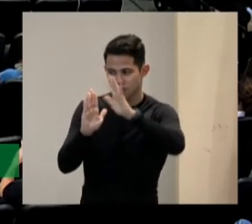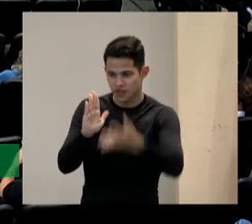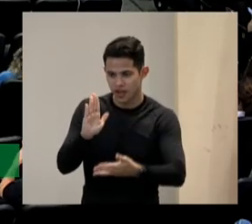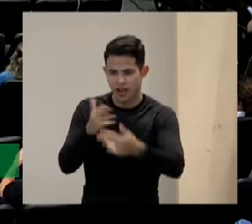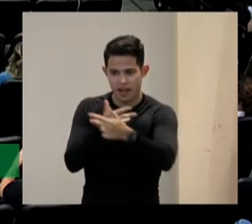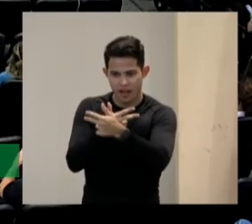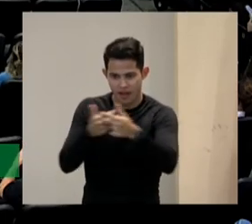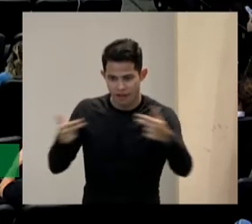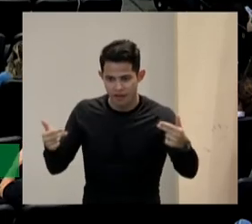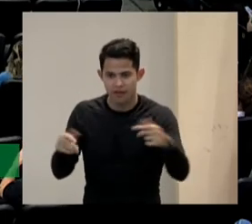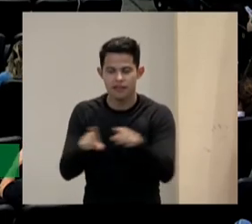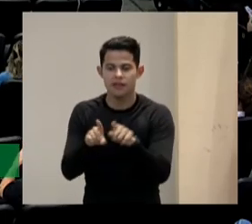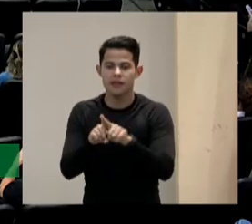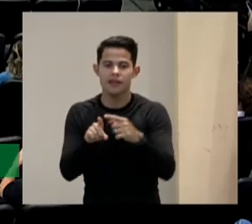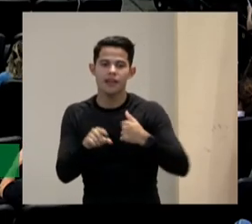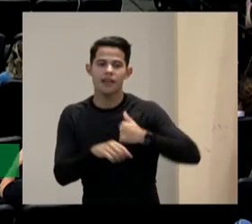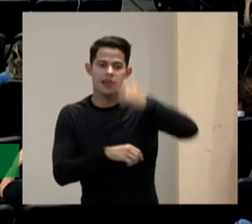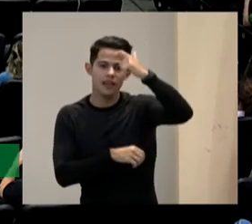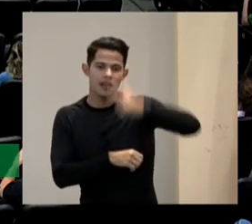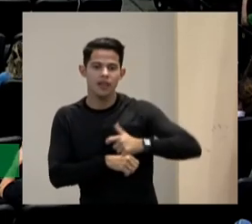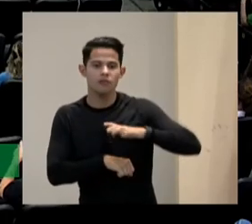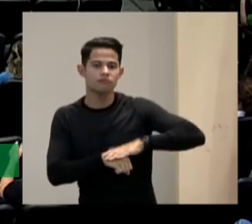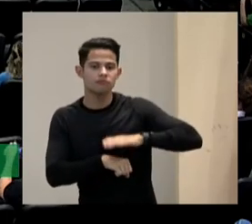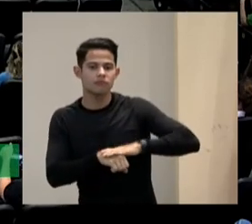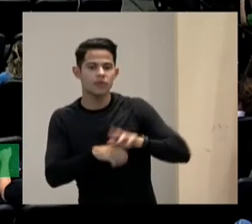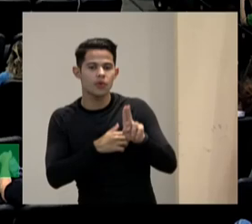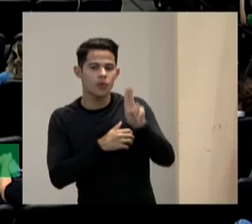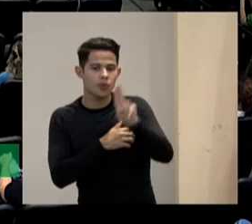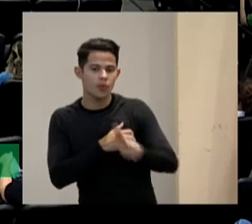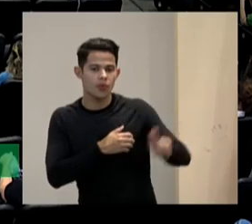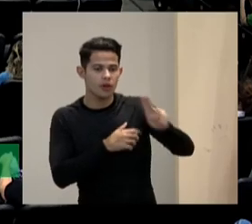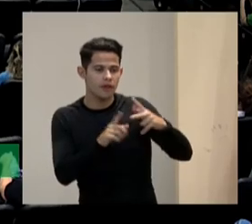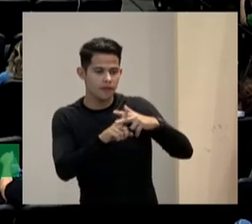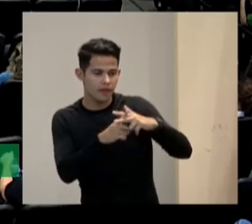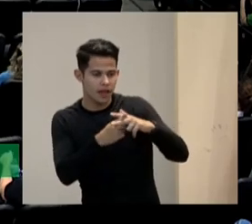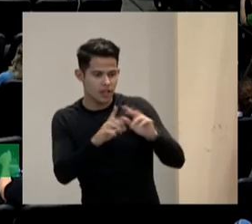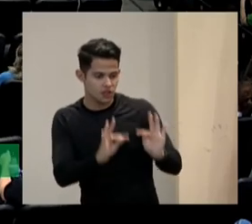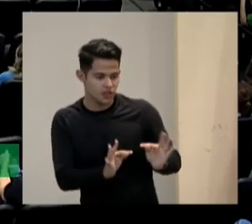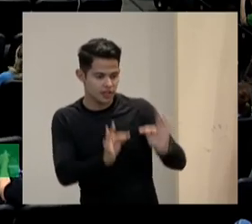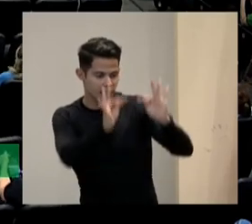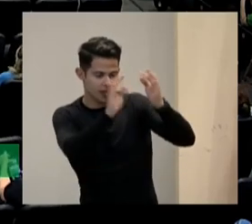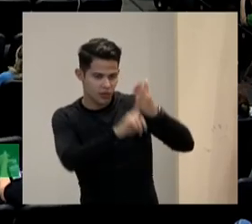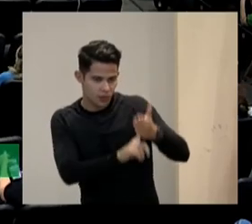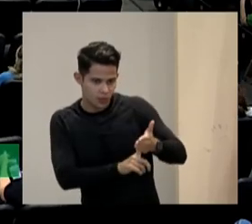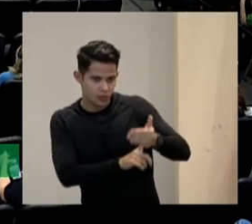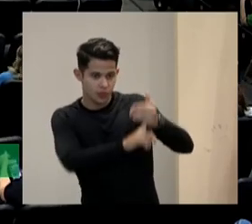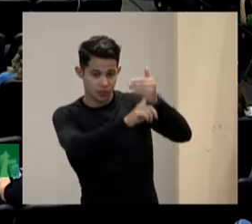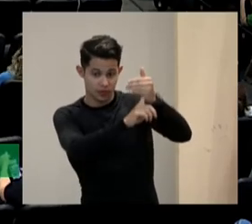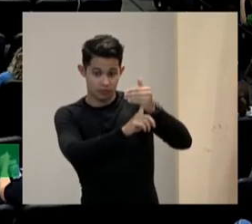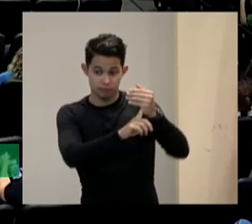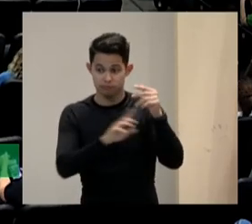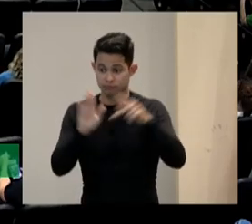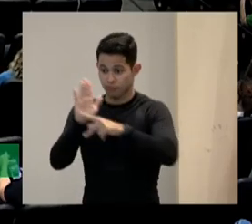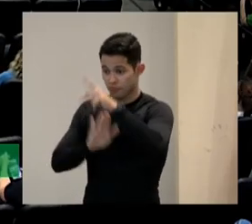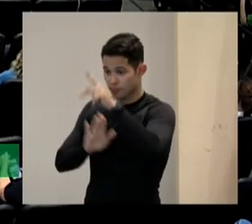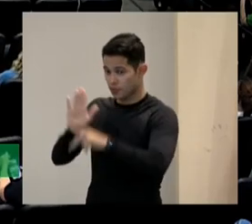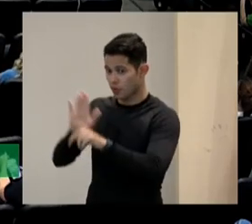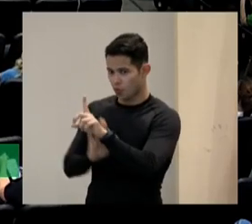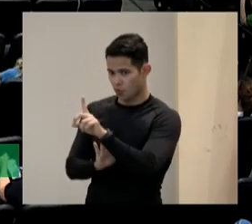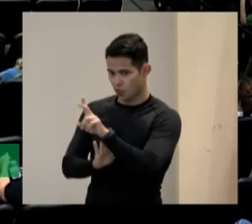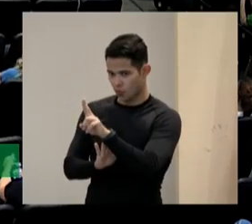e optimizo o uso das ferramentas e tecnologias o Dua falei